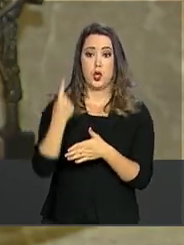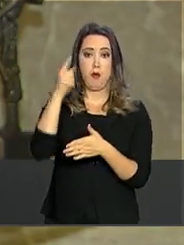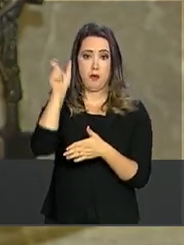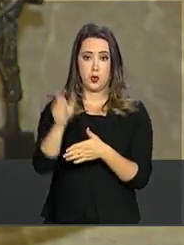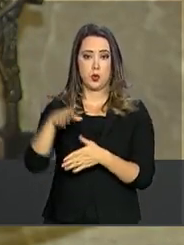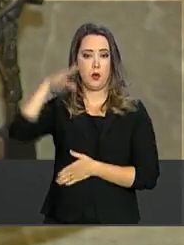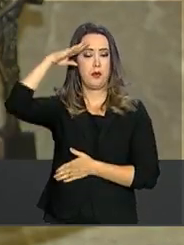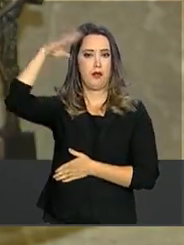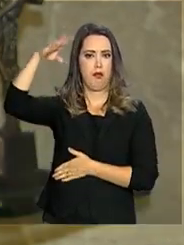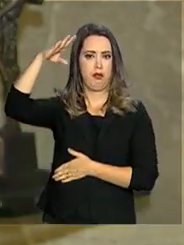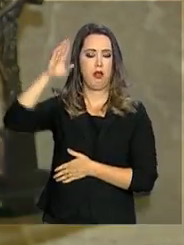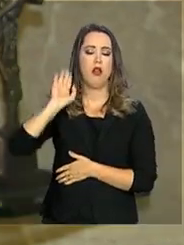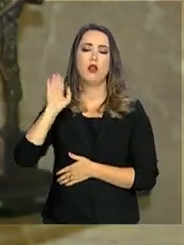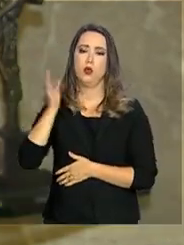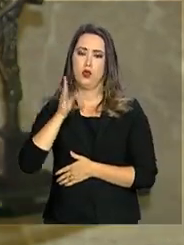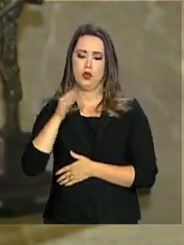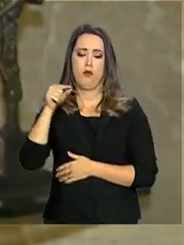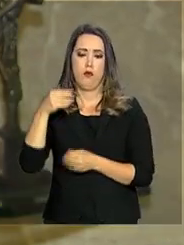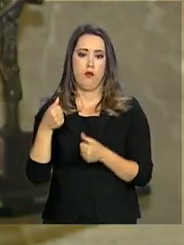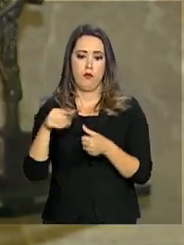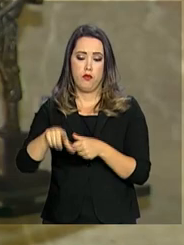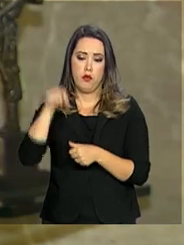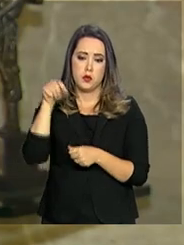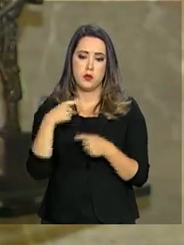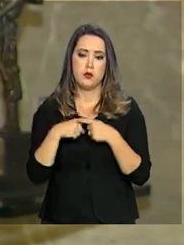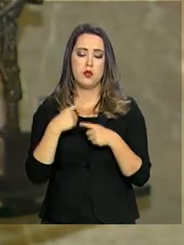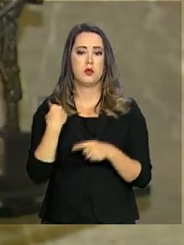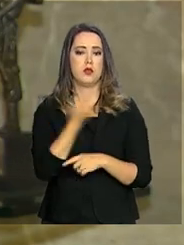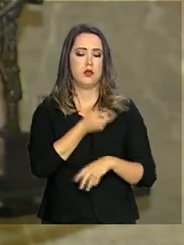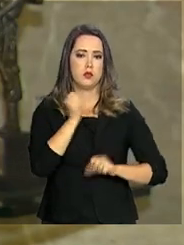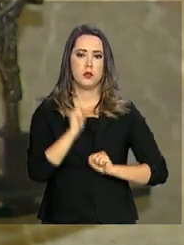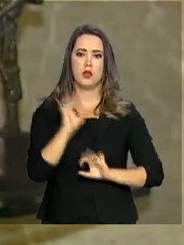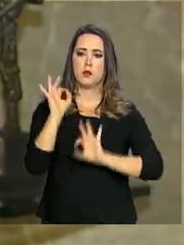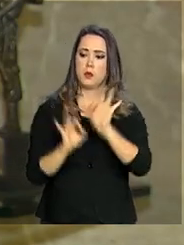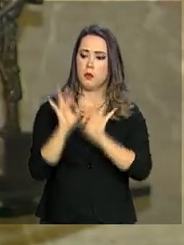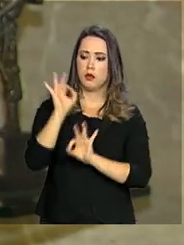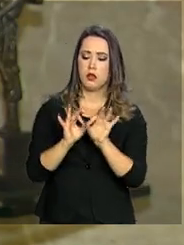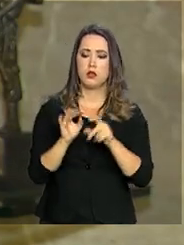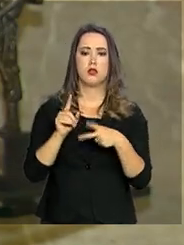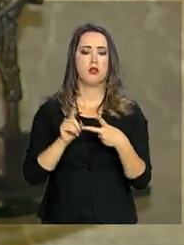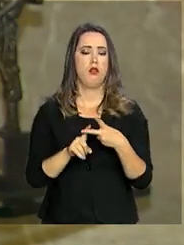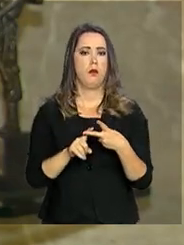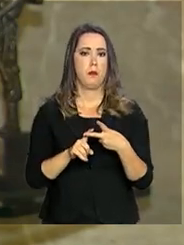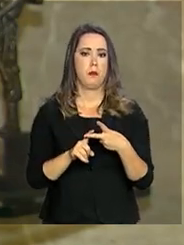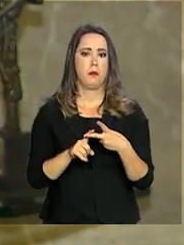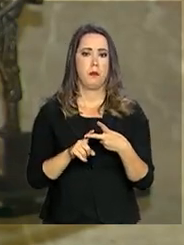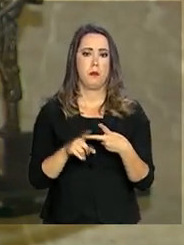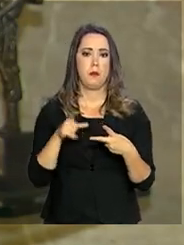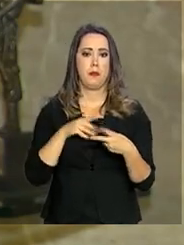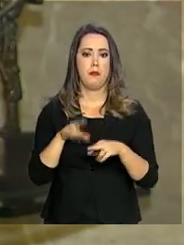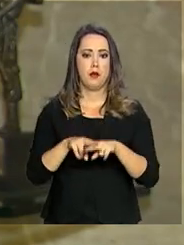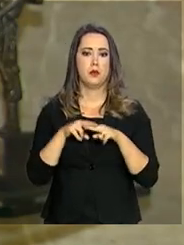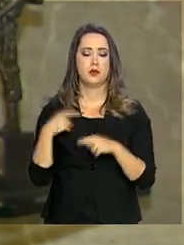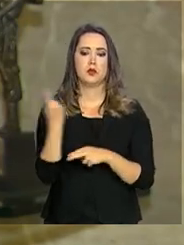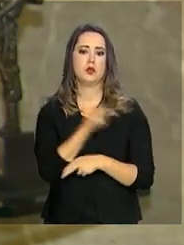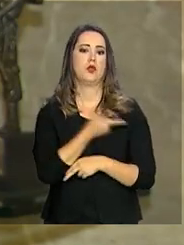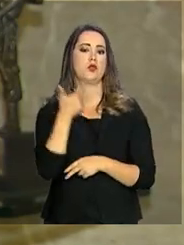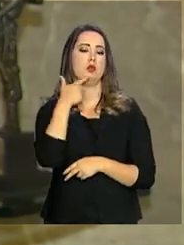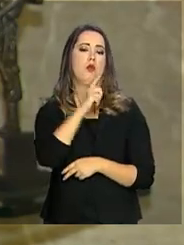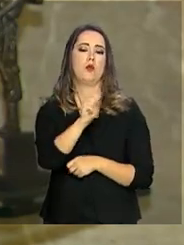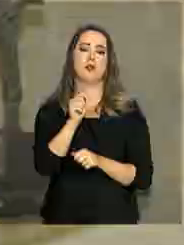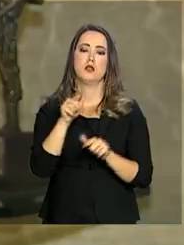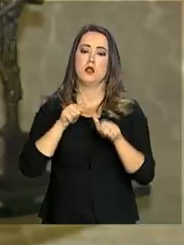aqui pela vivência de rio que nós temos, pela capacidade de planejamento, pela expertise, pelos meios que nós conseguimos